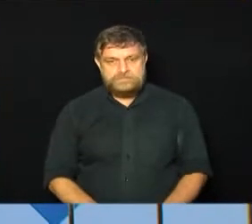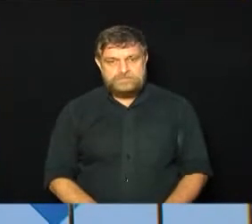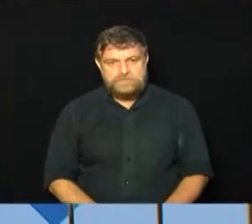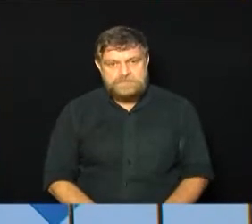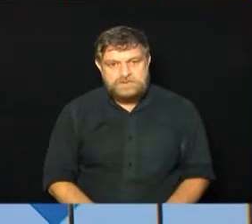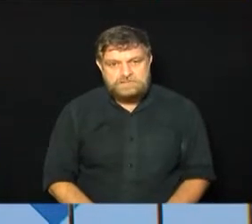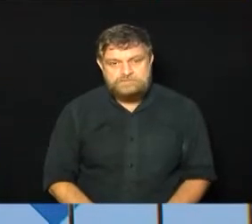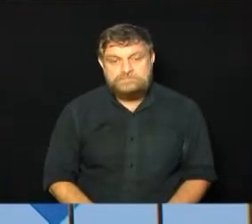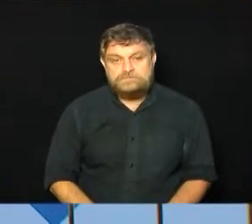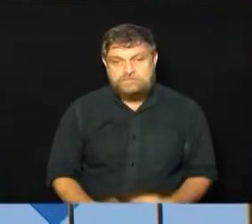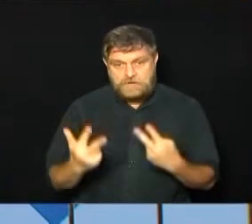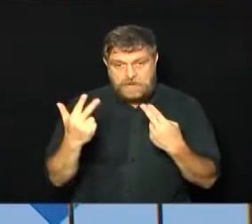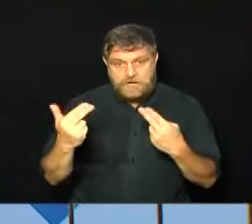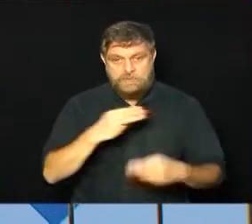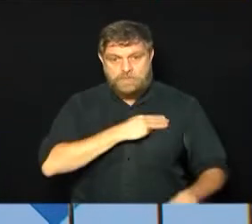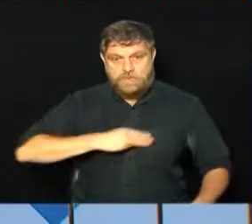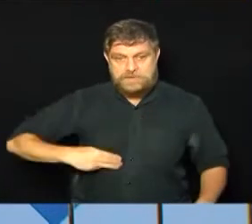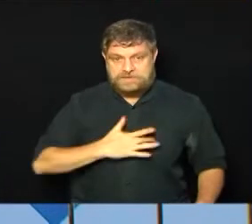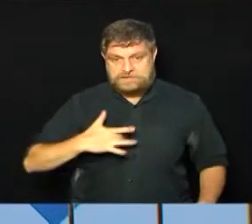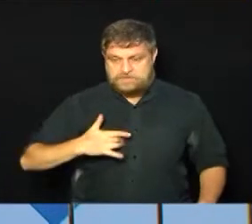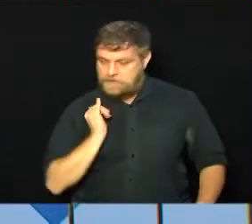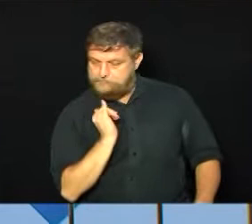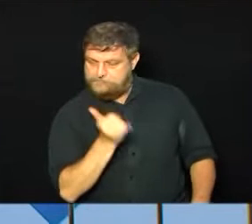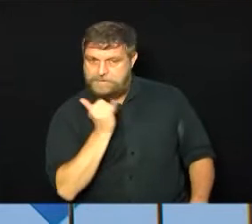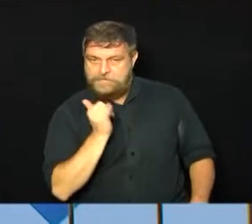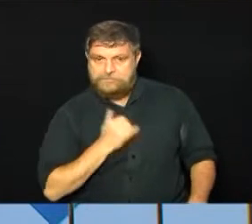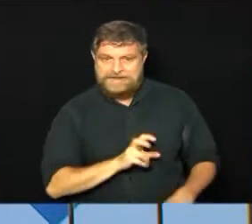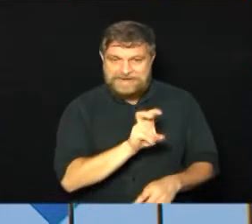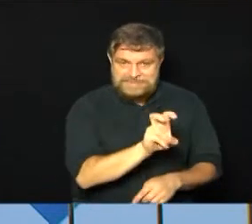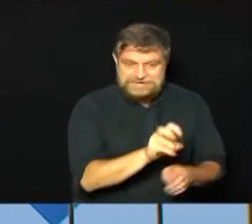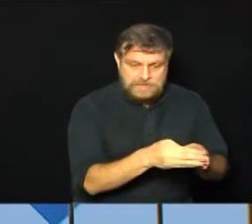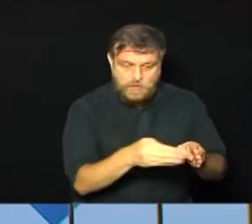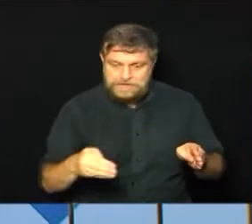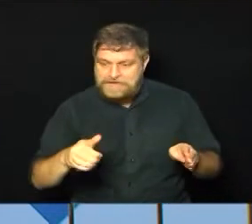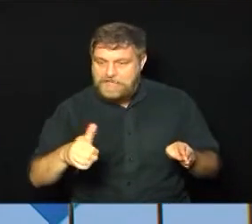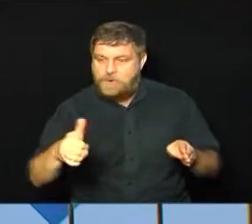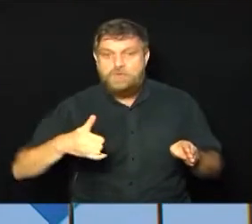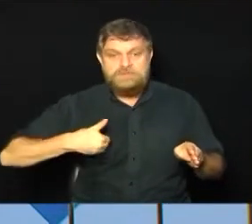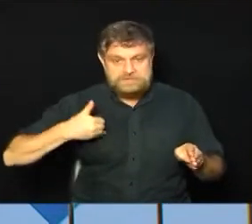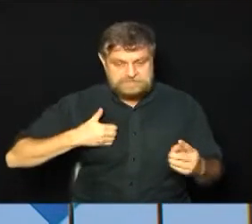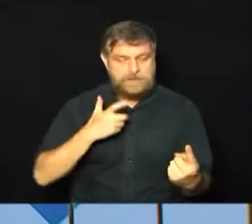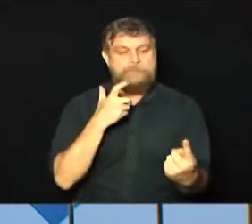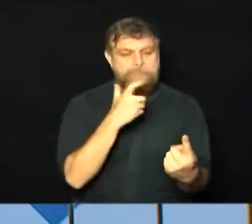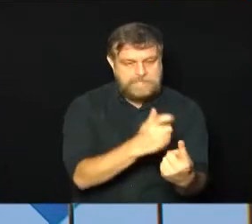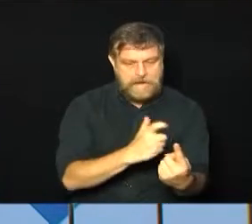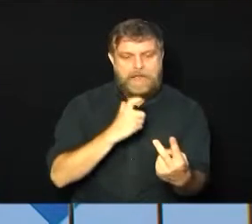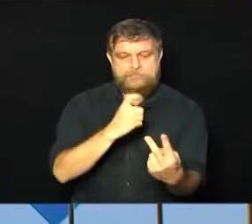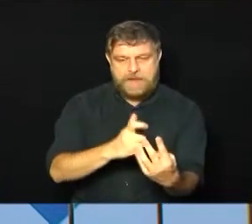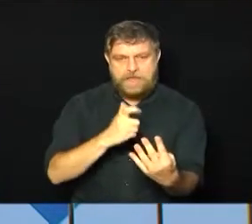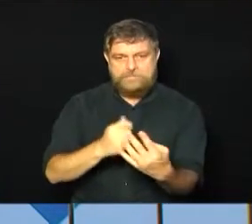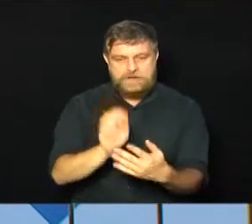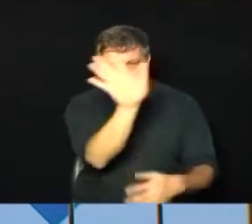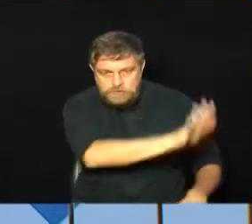E como o ministro disse, então, a partir de agora, crianças de 5 a 11 anos passam a ser vacinadas em todo o